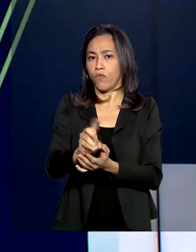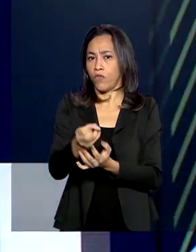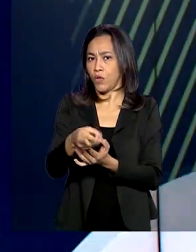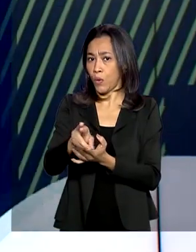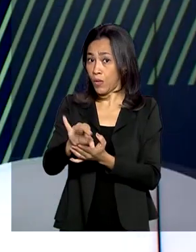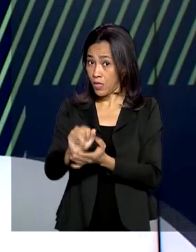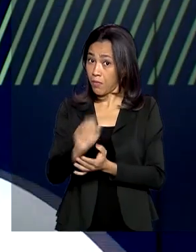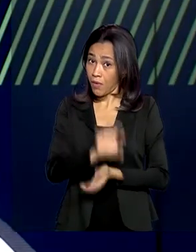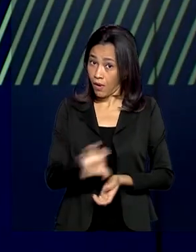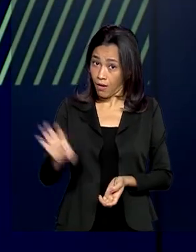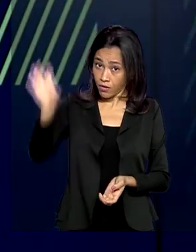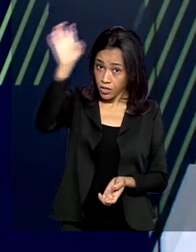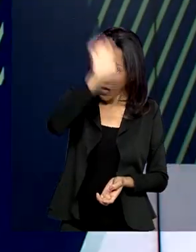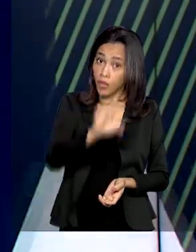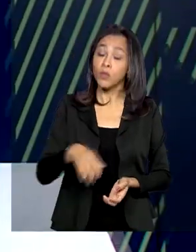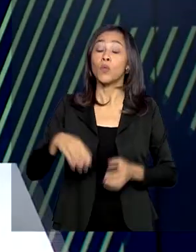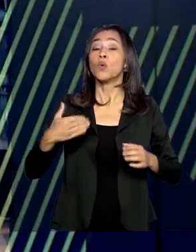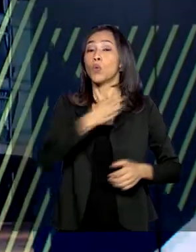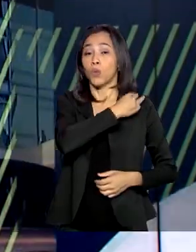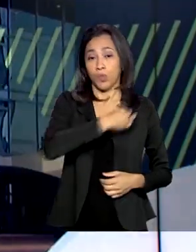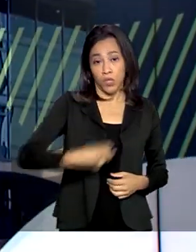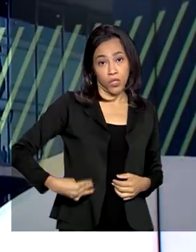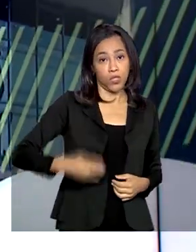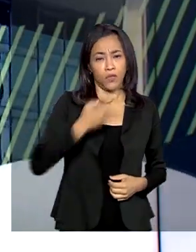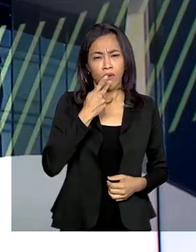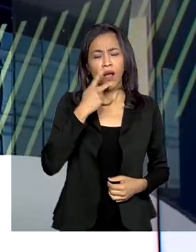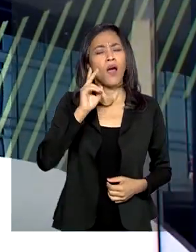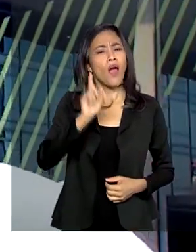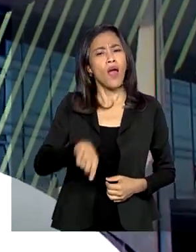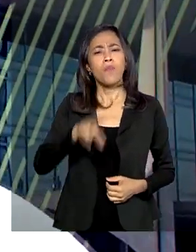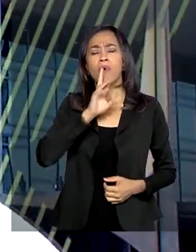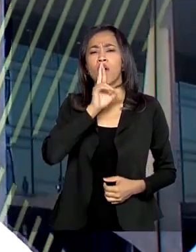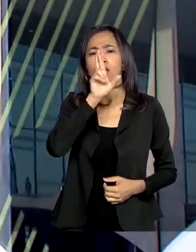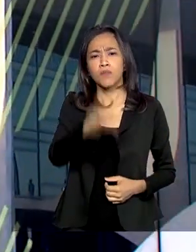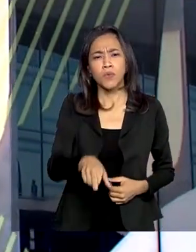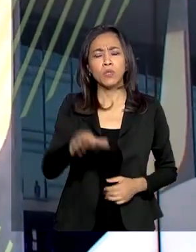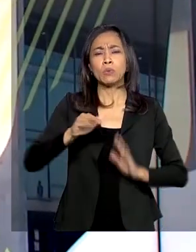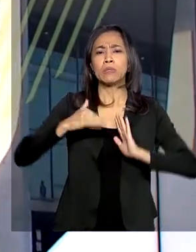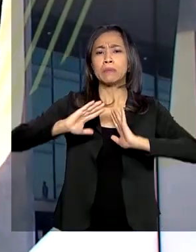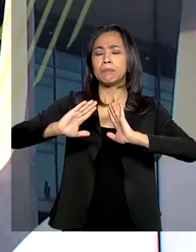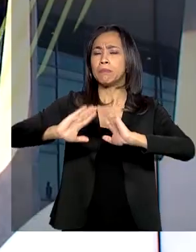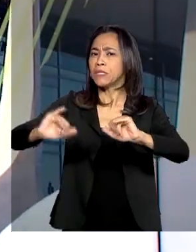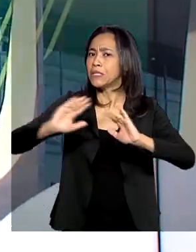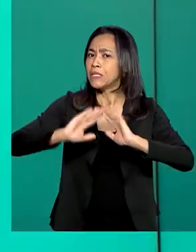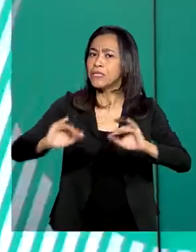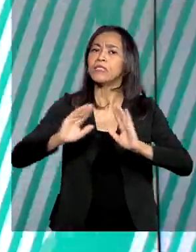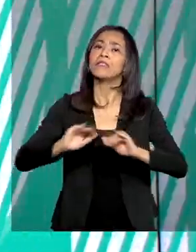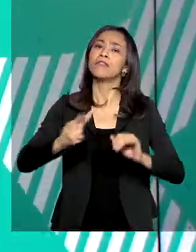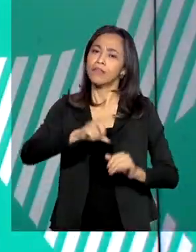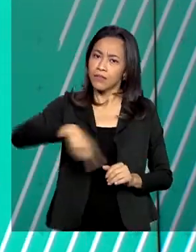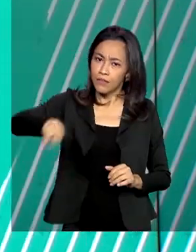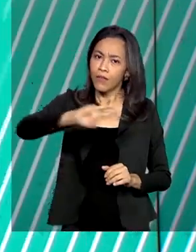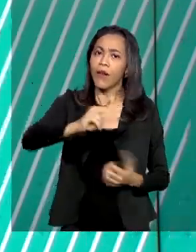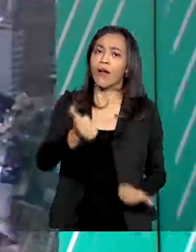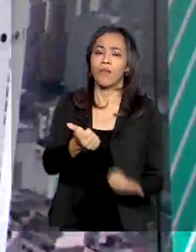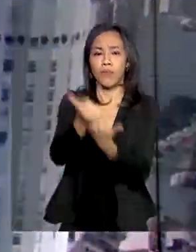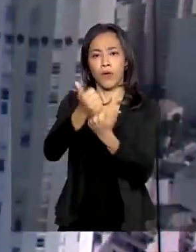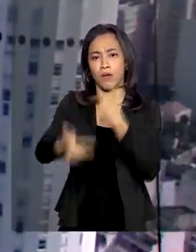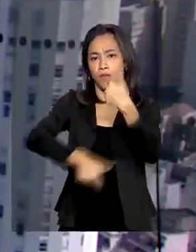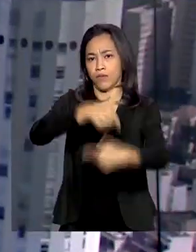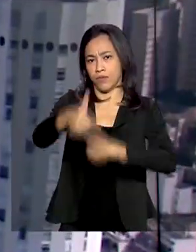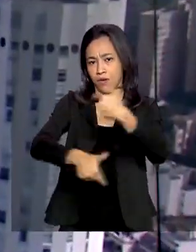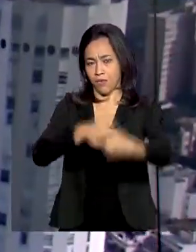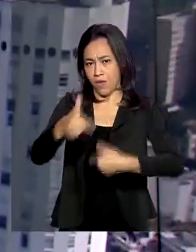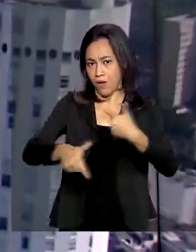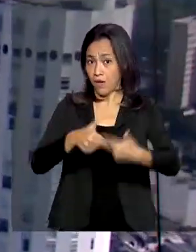Segundo o ministro André Mendonça, a entrega atende a um pedido dos agentes de segurança e os veículos vão auxiliar nas atividades